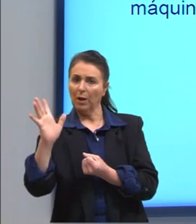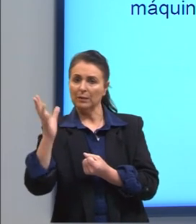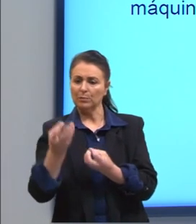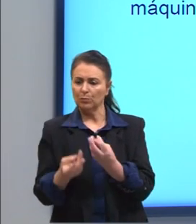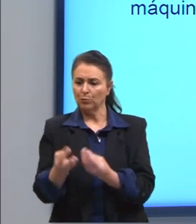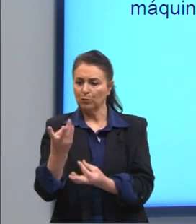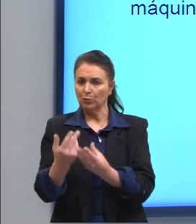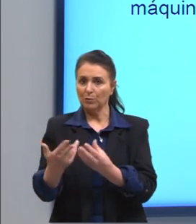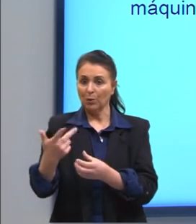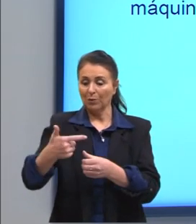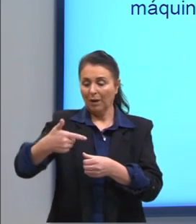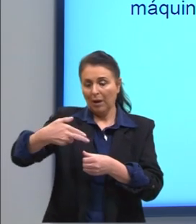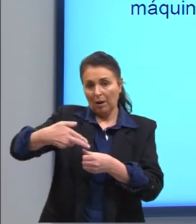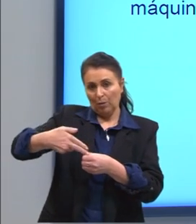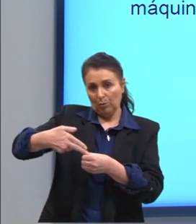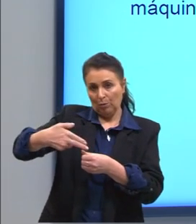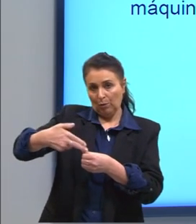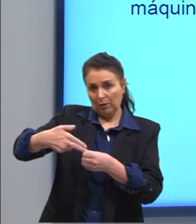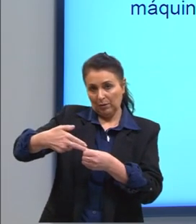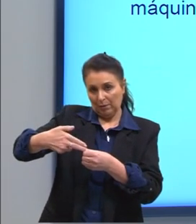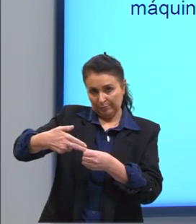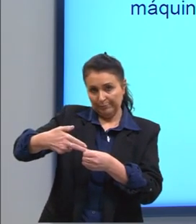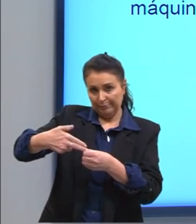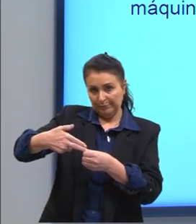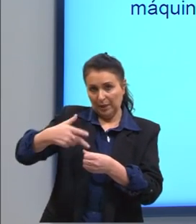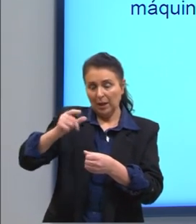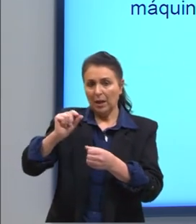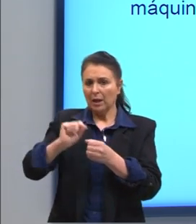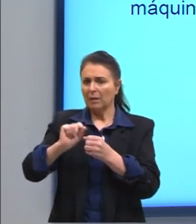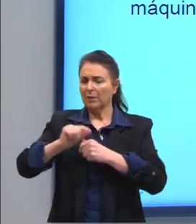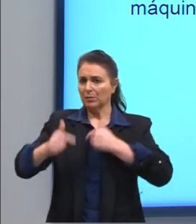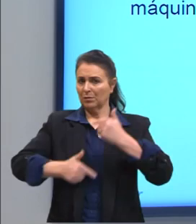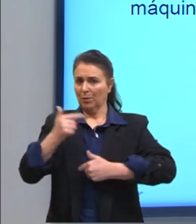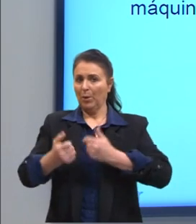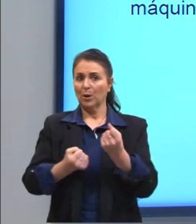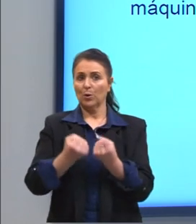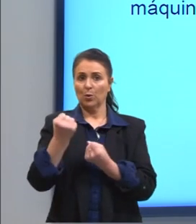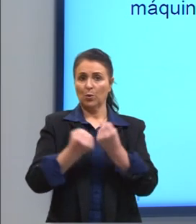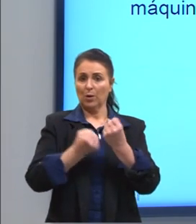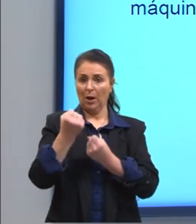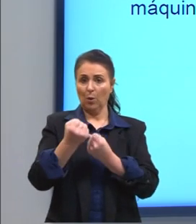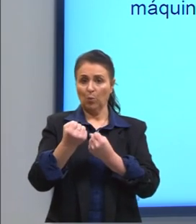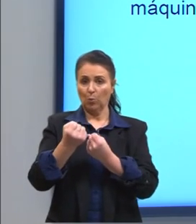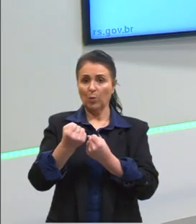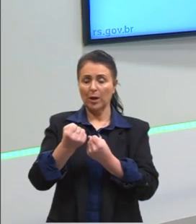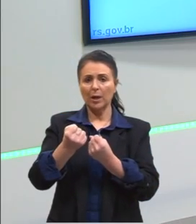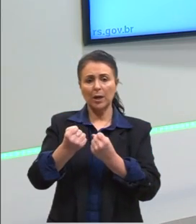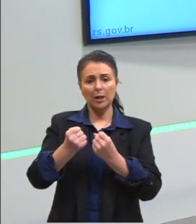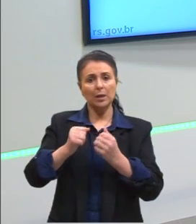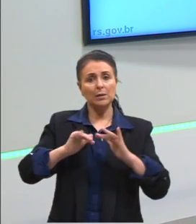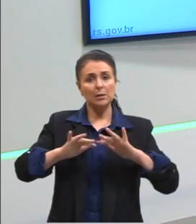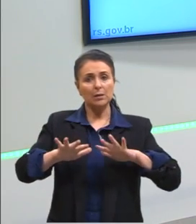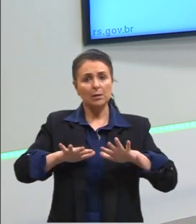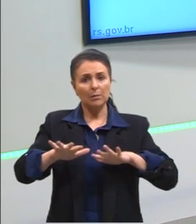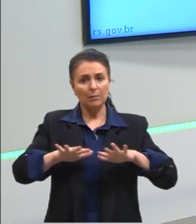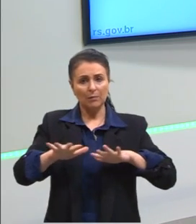né, da gasolina, ela vai levar, então, a realizar trabalho para que o carro possa andar, né? O trabalho mecânico para que ele consiga